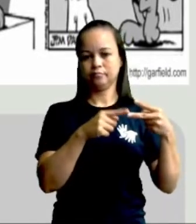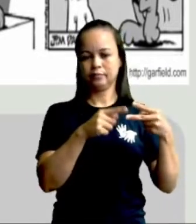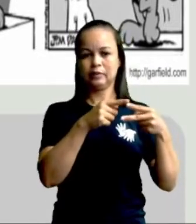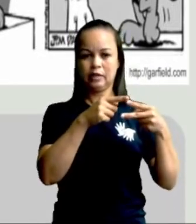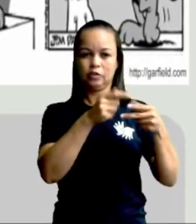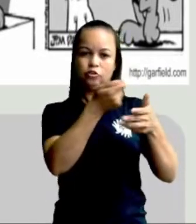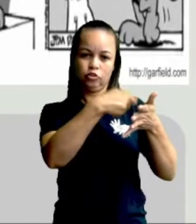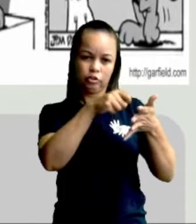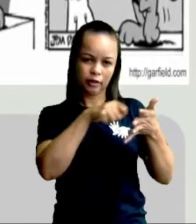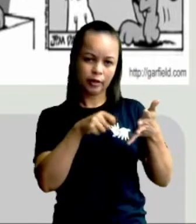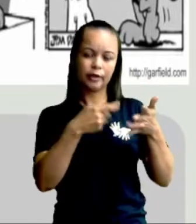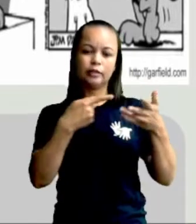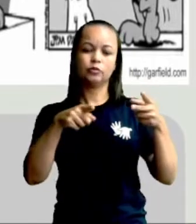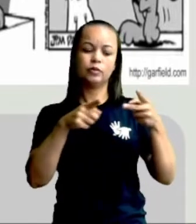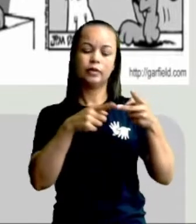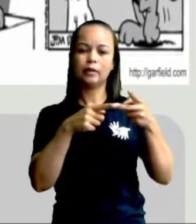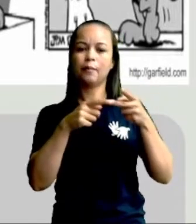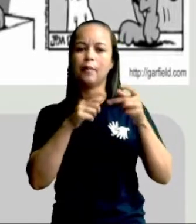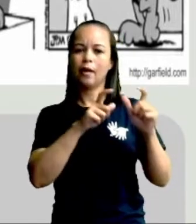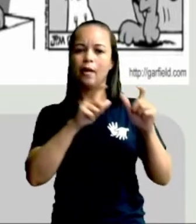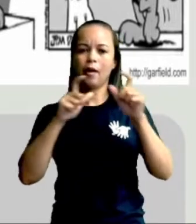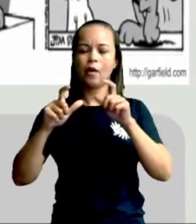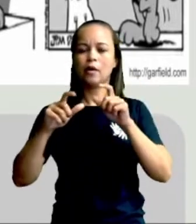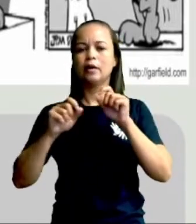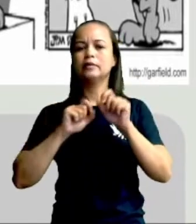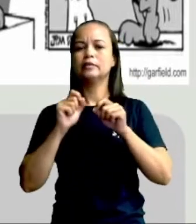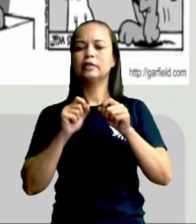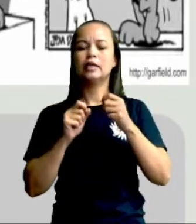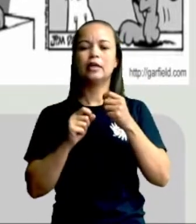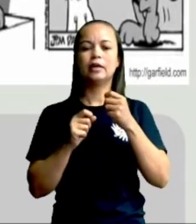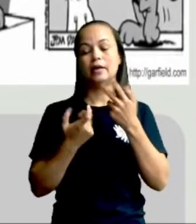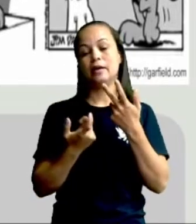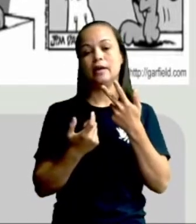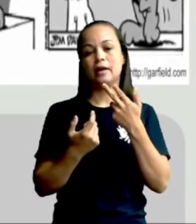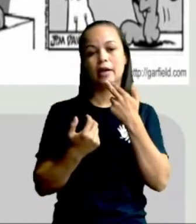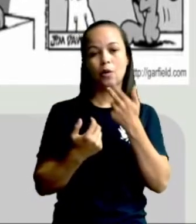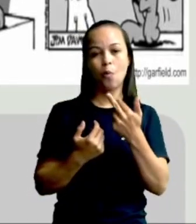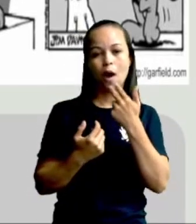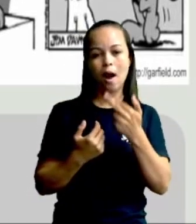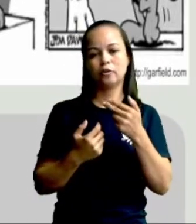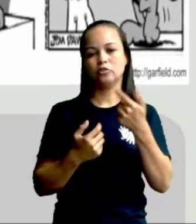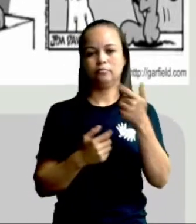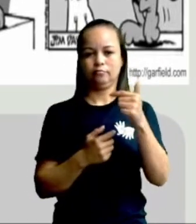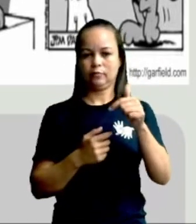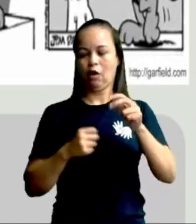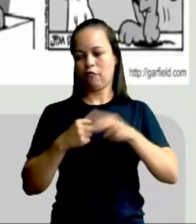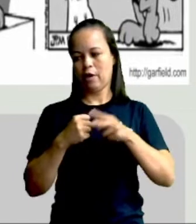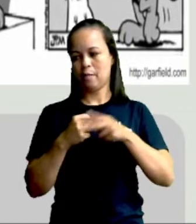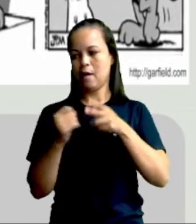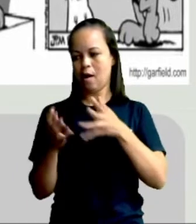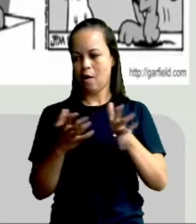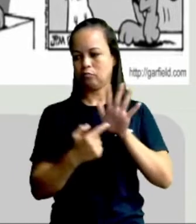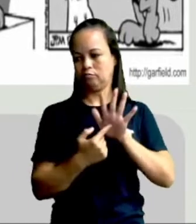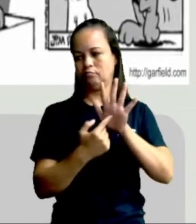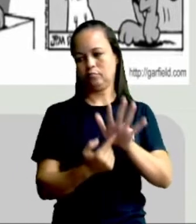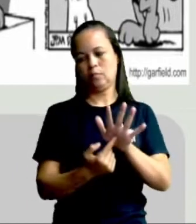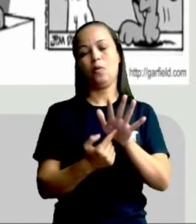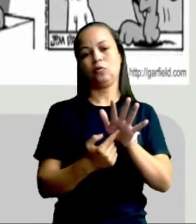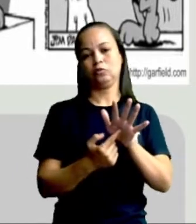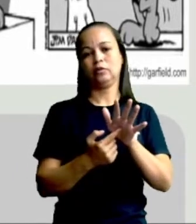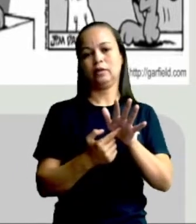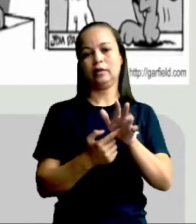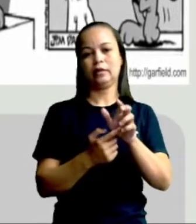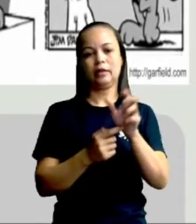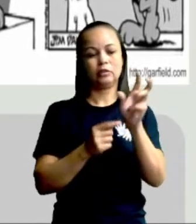além da imagem, e temos também o do meio, que é chamado de linguagem não verbal. Mas, nem por isso, a gente deixou de saber o que está